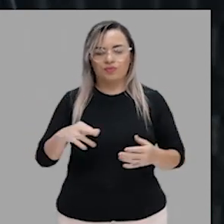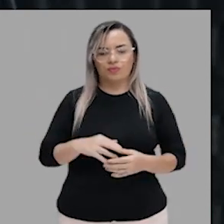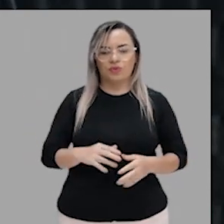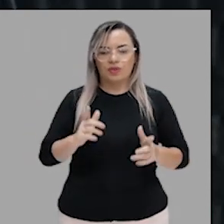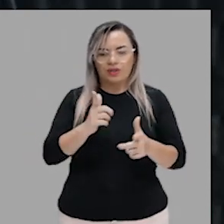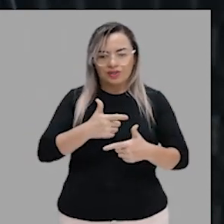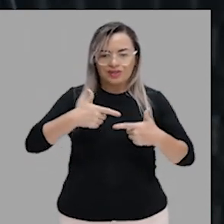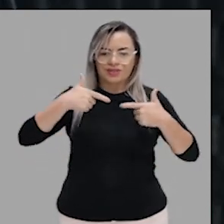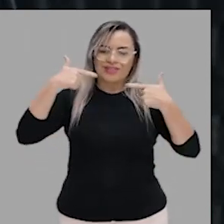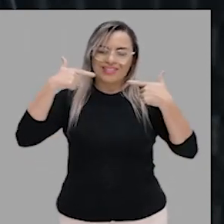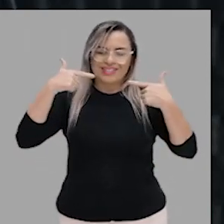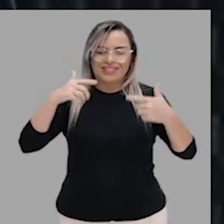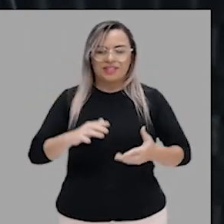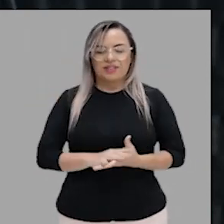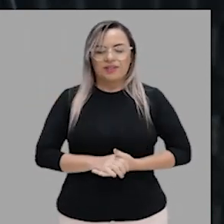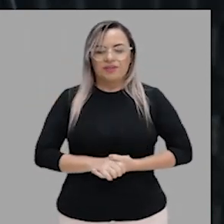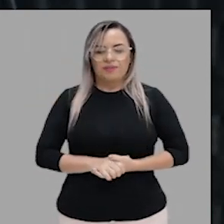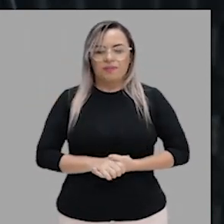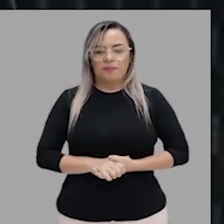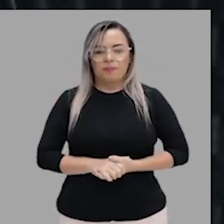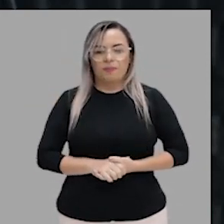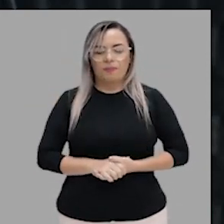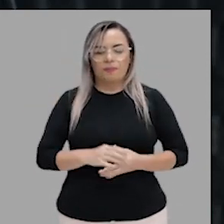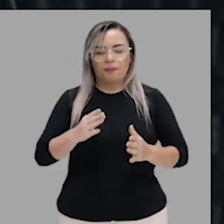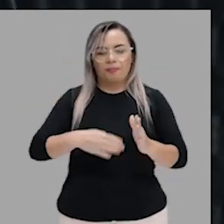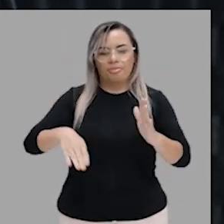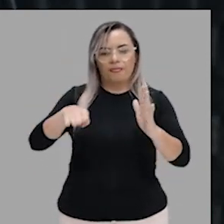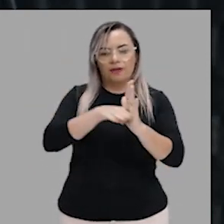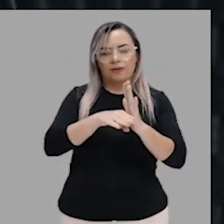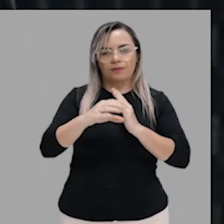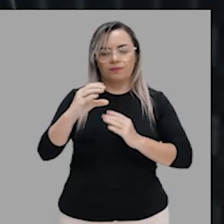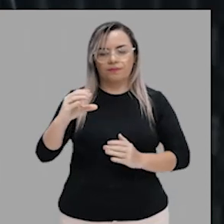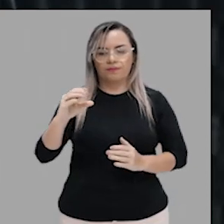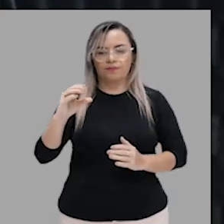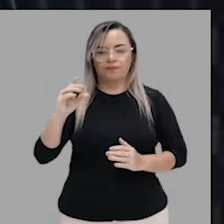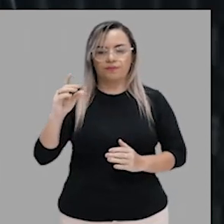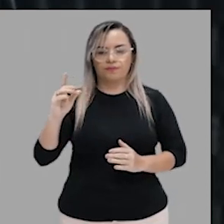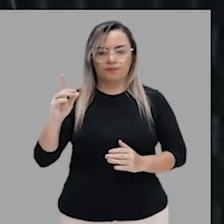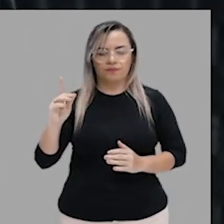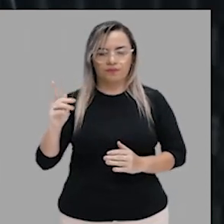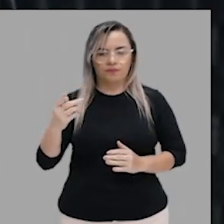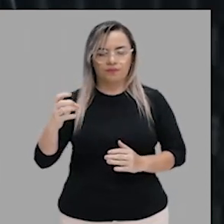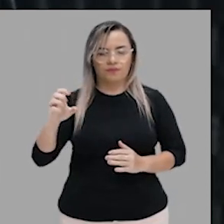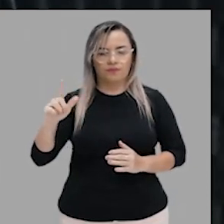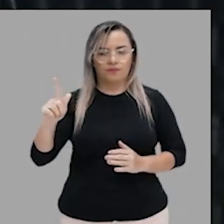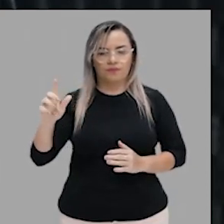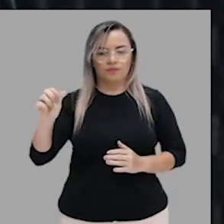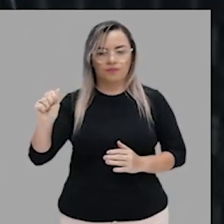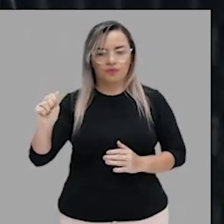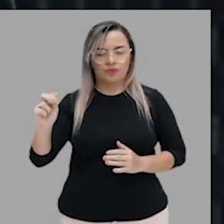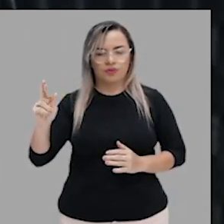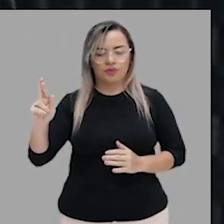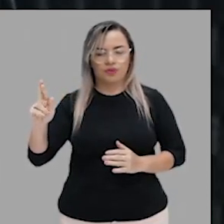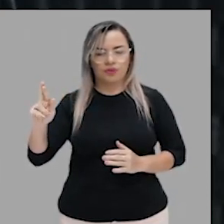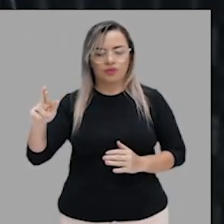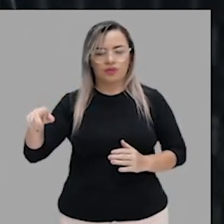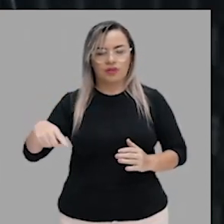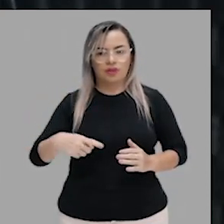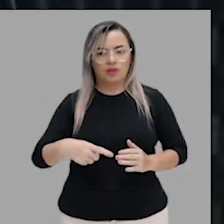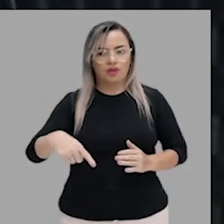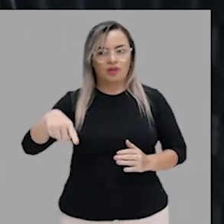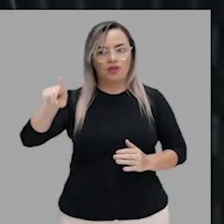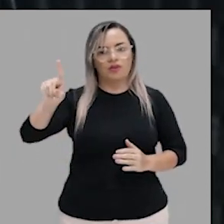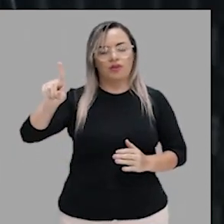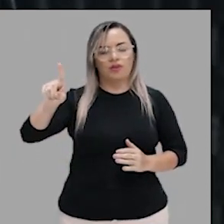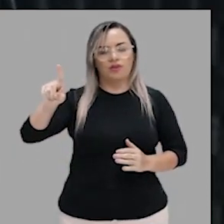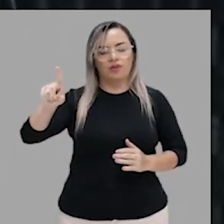o verbo chegar é regido de preposição A, para indicar destino. Certo? Chegou